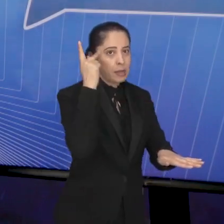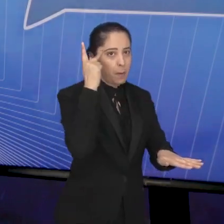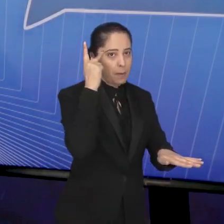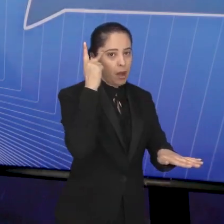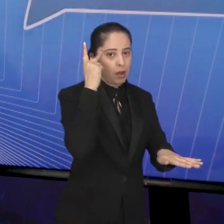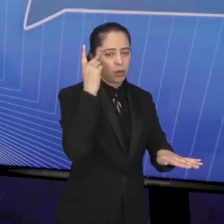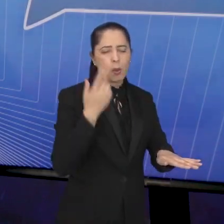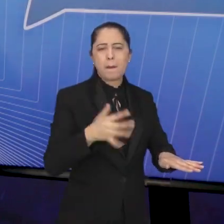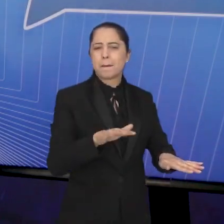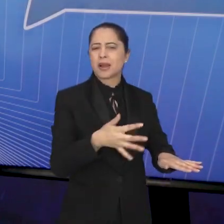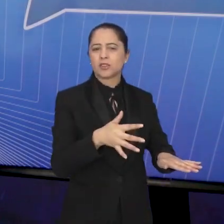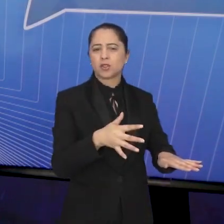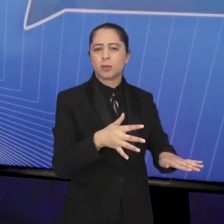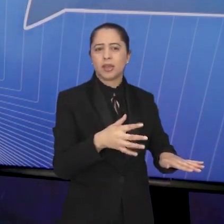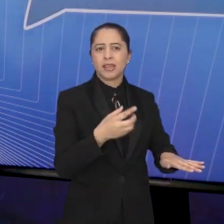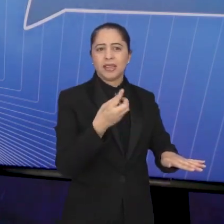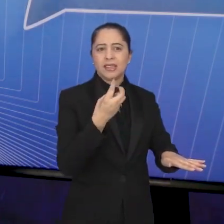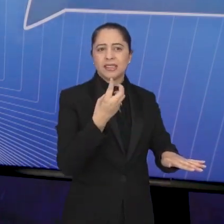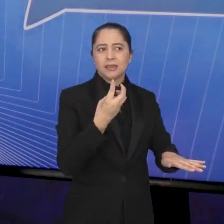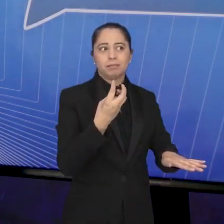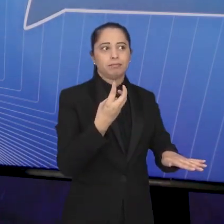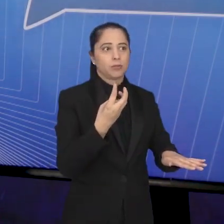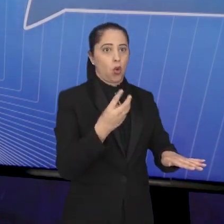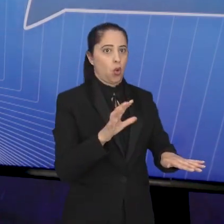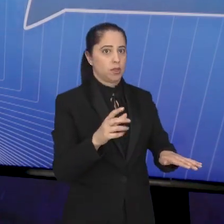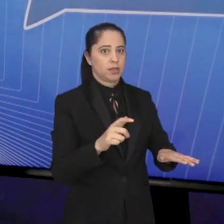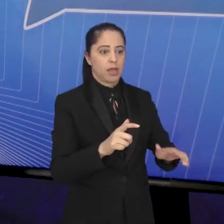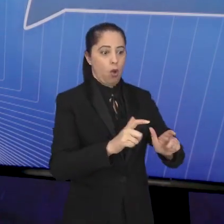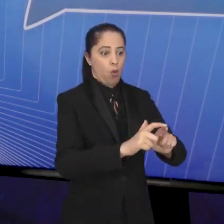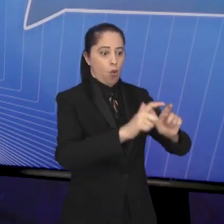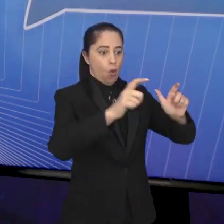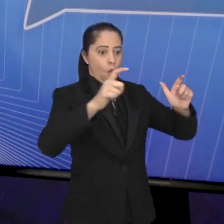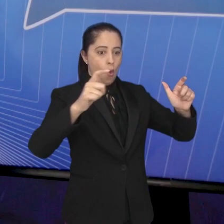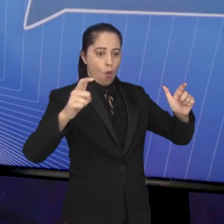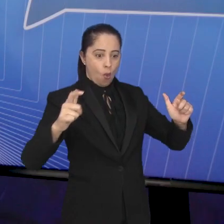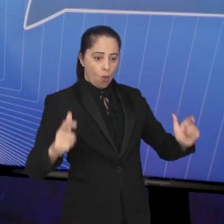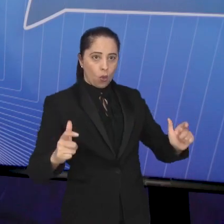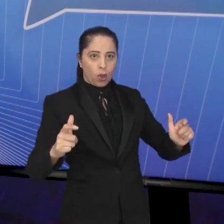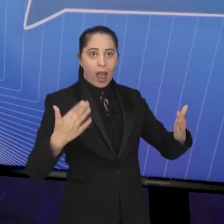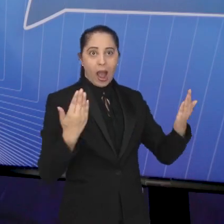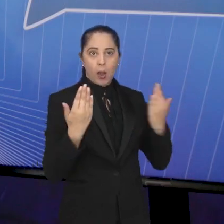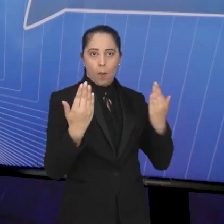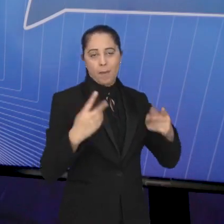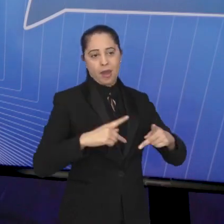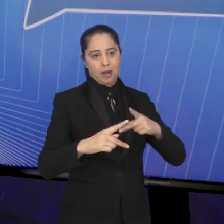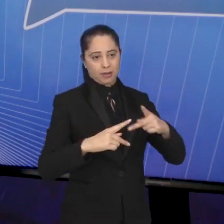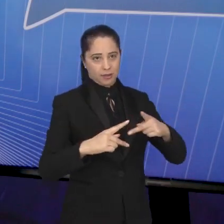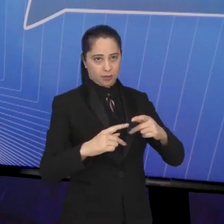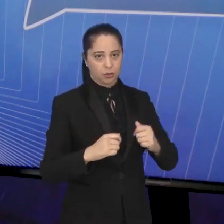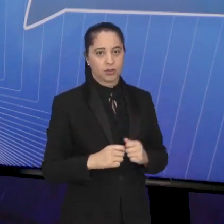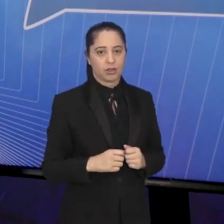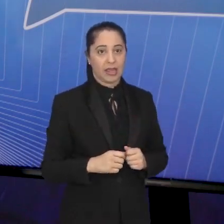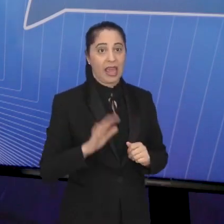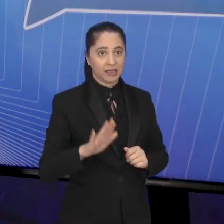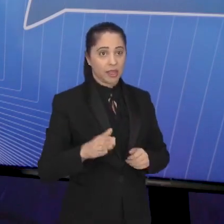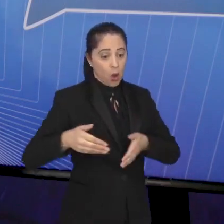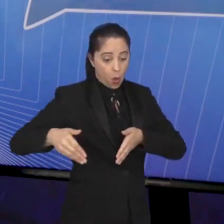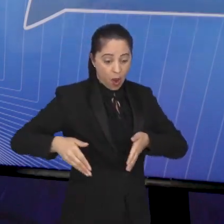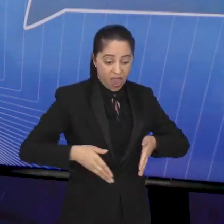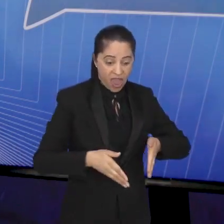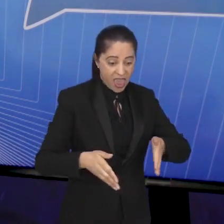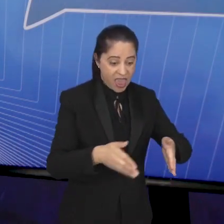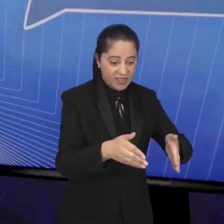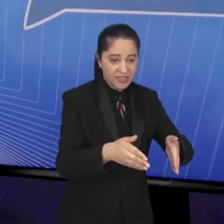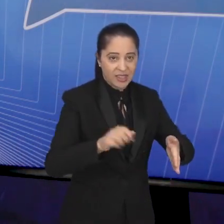o equivalente ao abastecimento de quase três São José dos Campos. Então, realmente, é um apoio muito grande que o Paraíba dá,